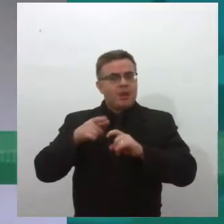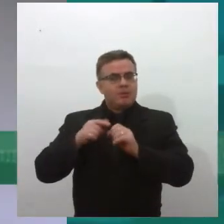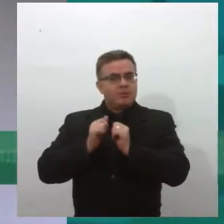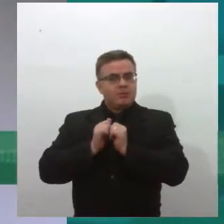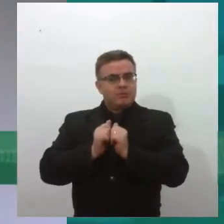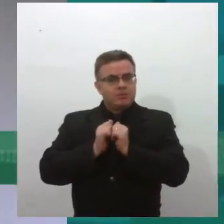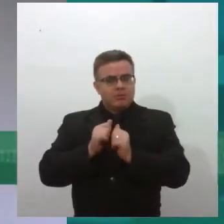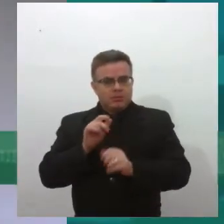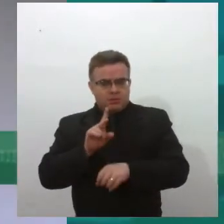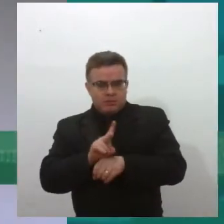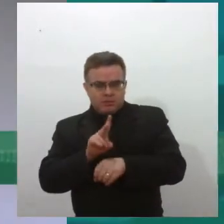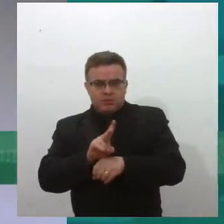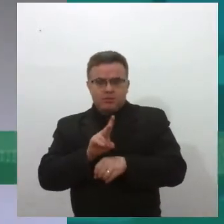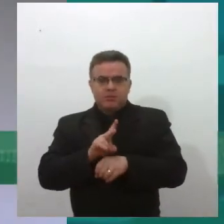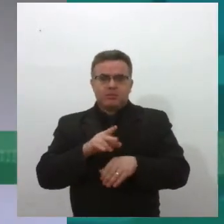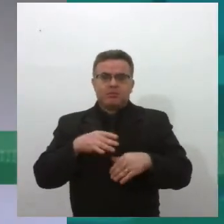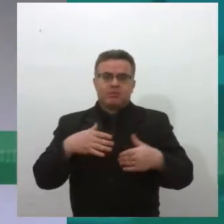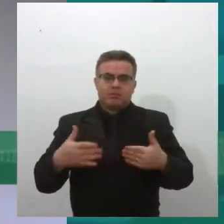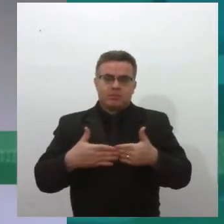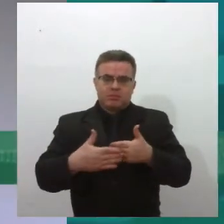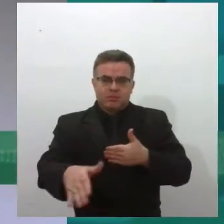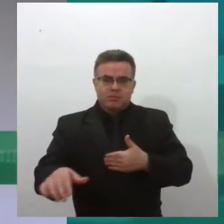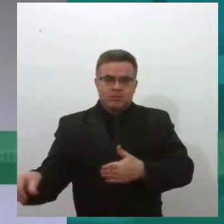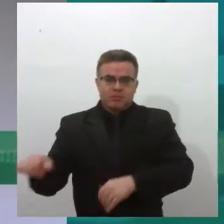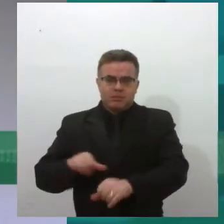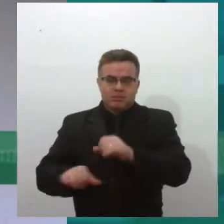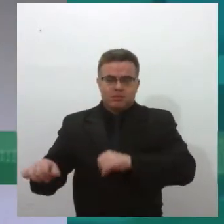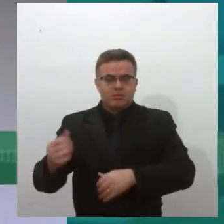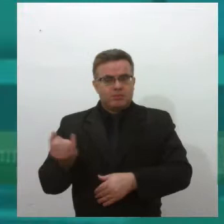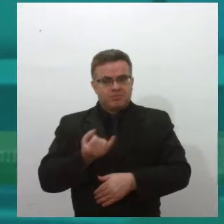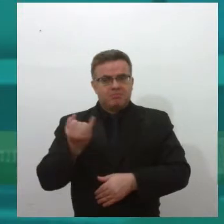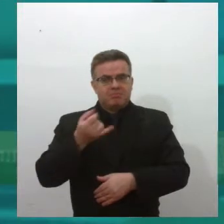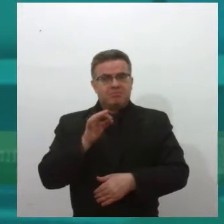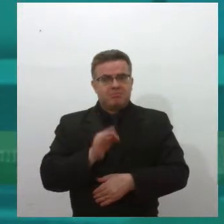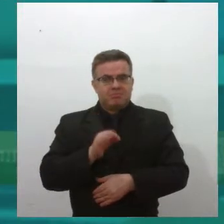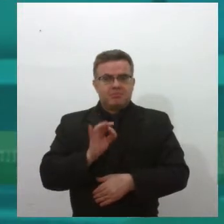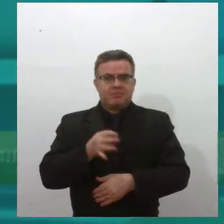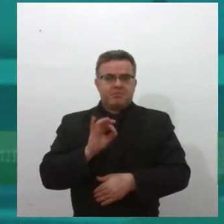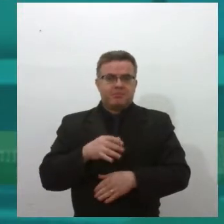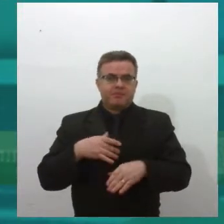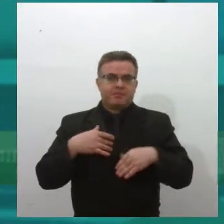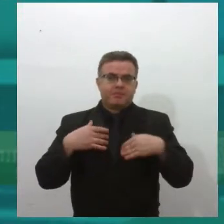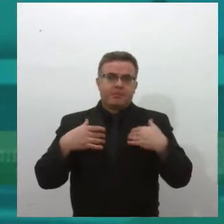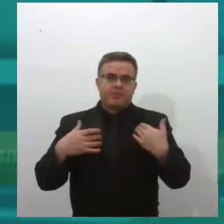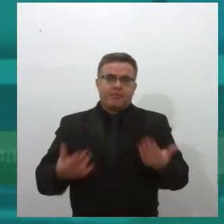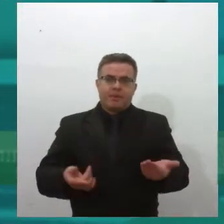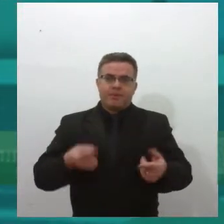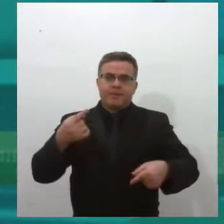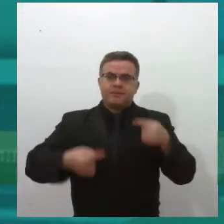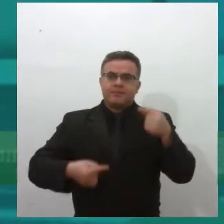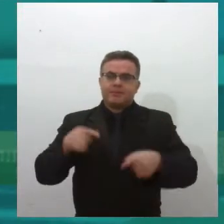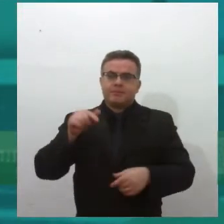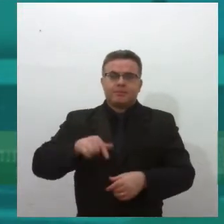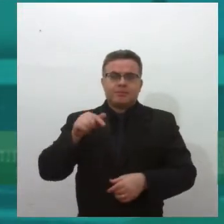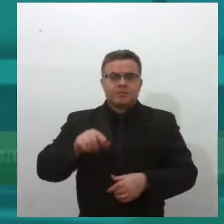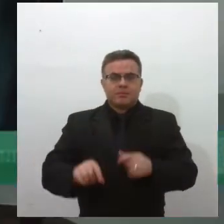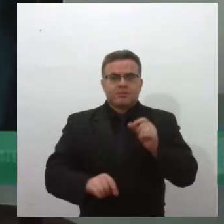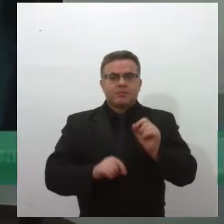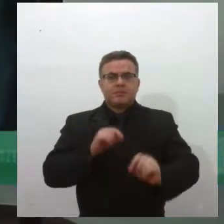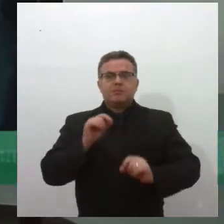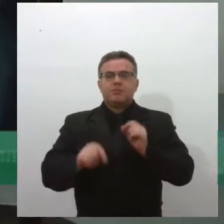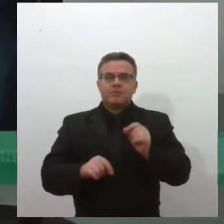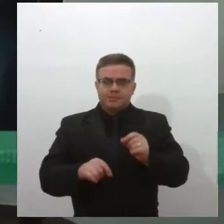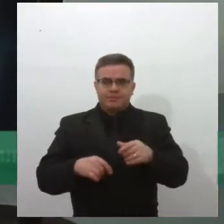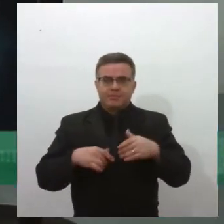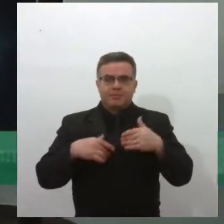no pós-transplante, né. Então, isso é muito importante. Uma das questões que a gente discutiu aqui é essa reinserção, né,